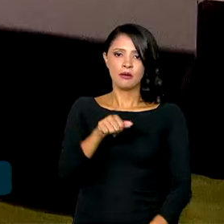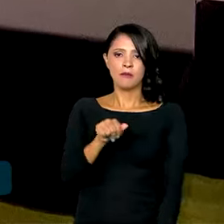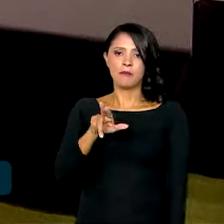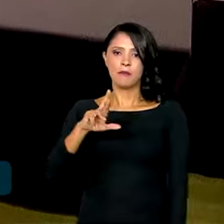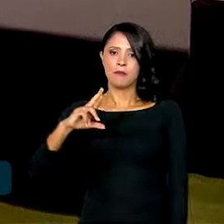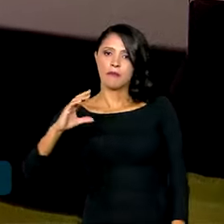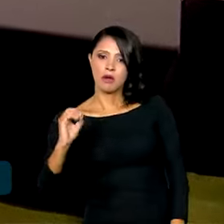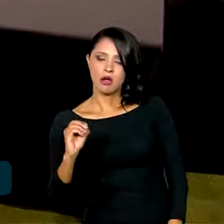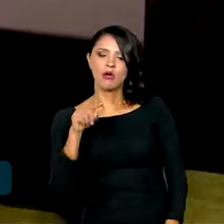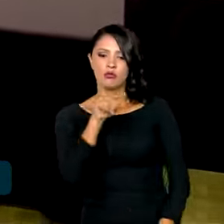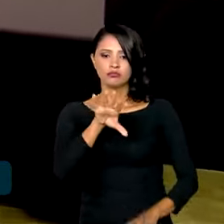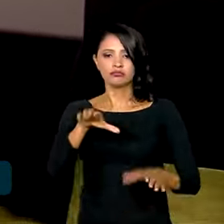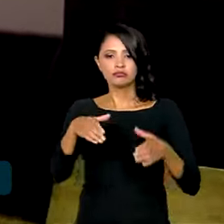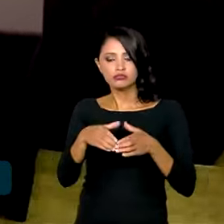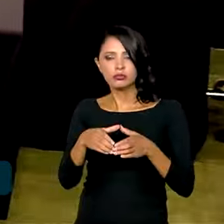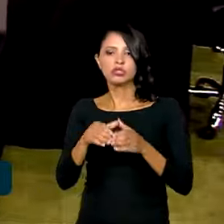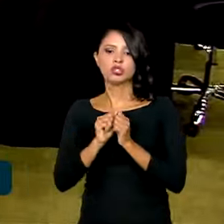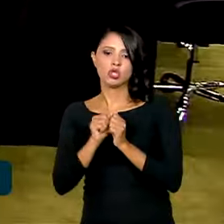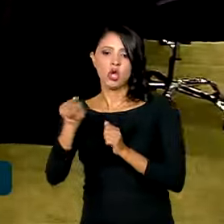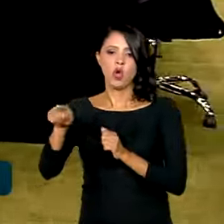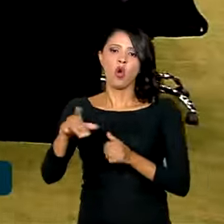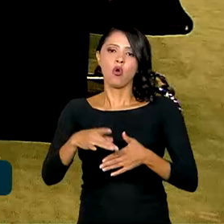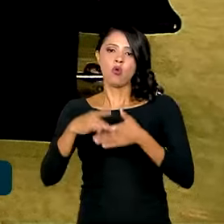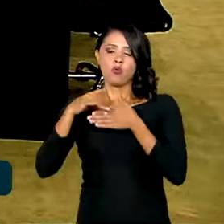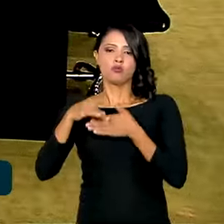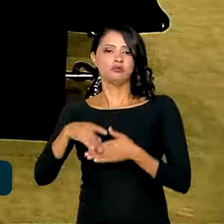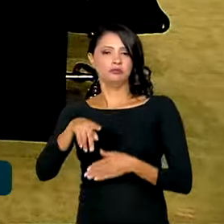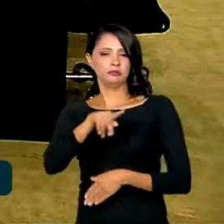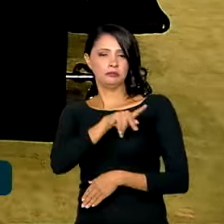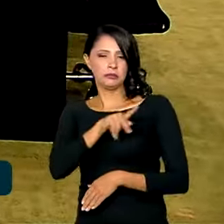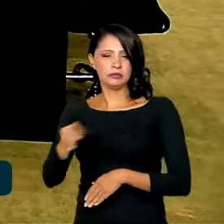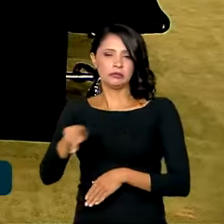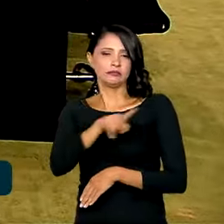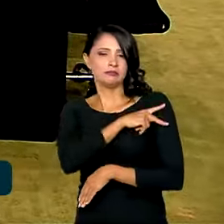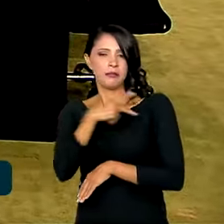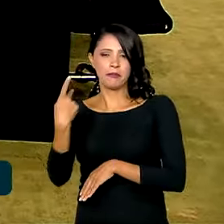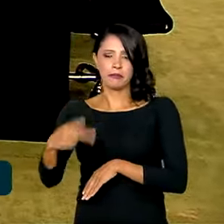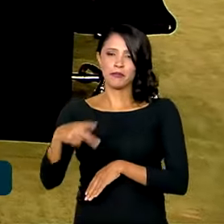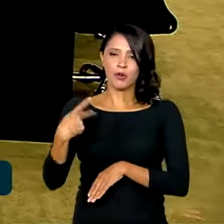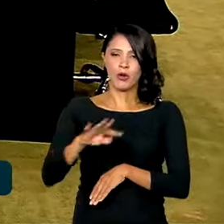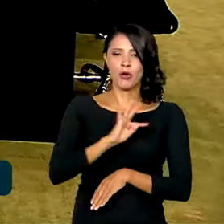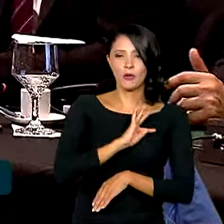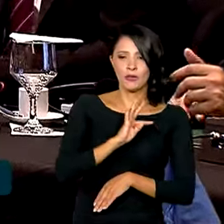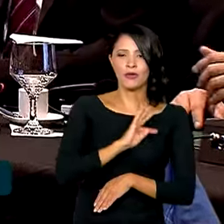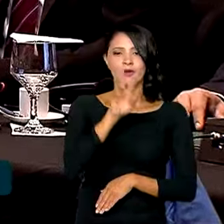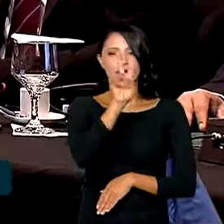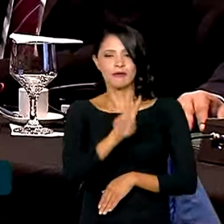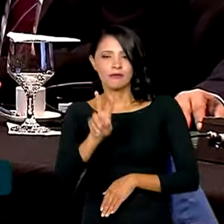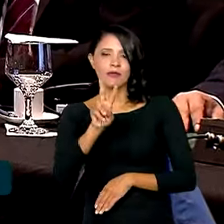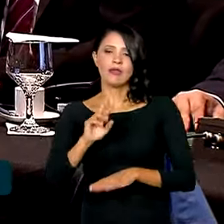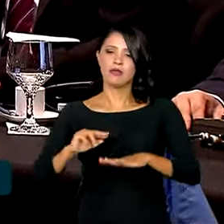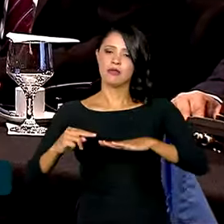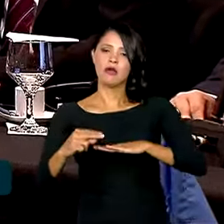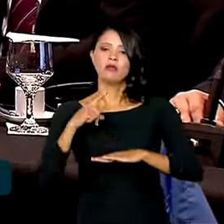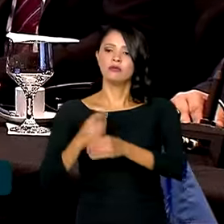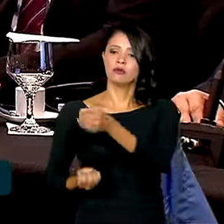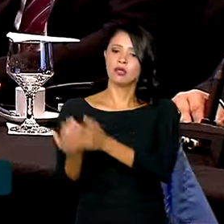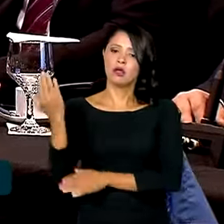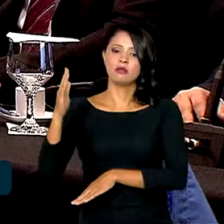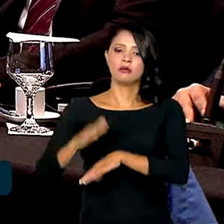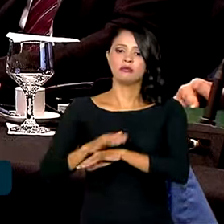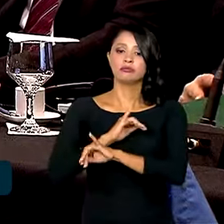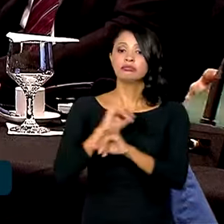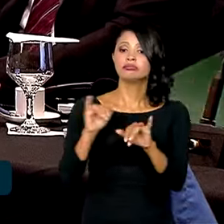Vieira. A comissão conjunta de chanceleres e técnicos da Guiana e da Venezuela foi estabelecida pela